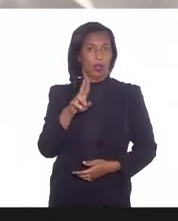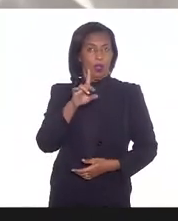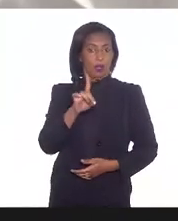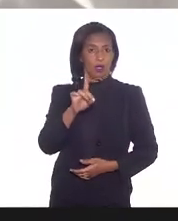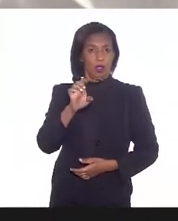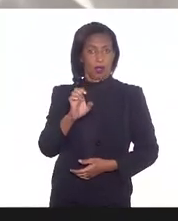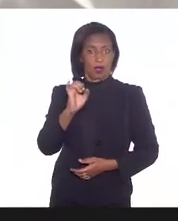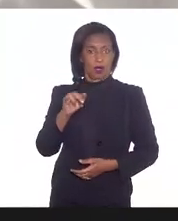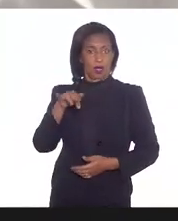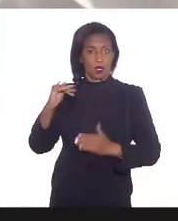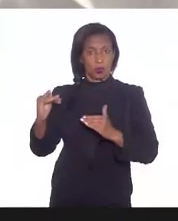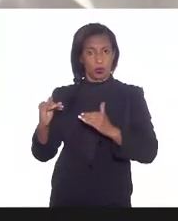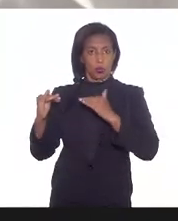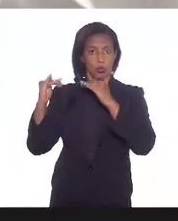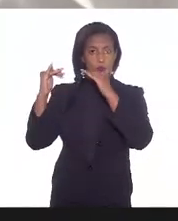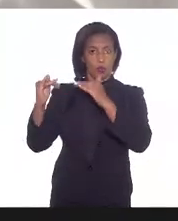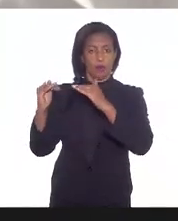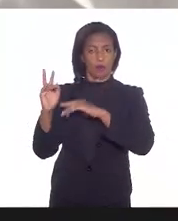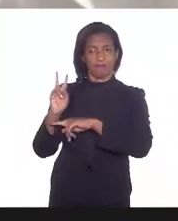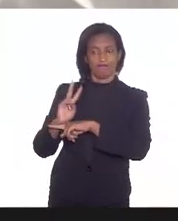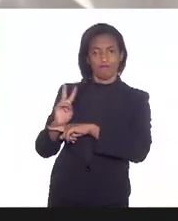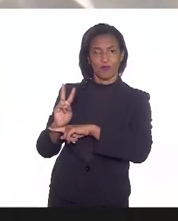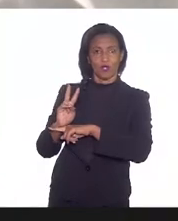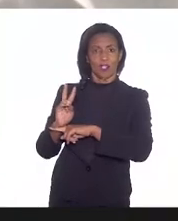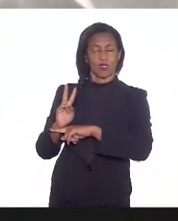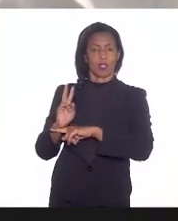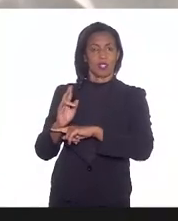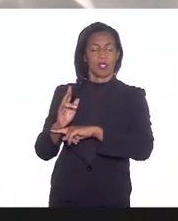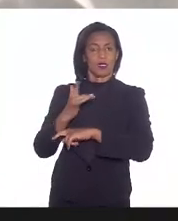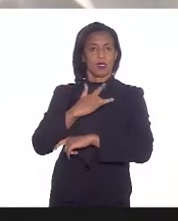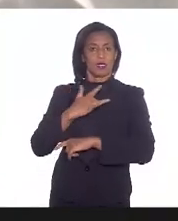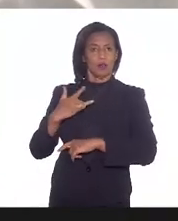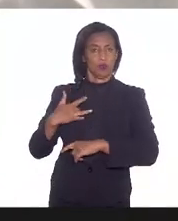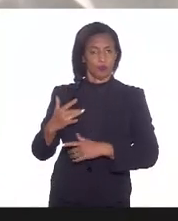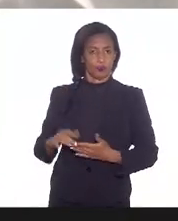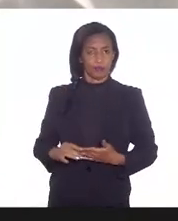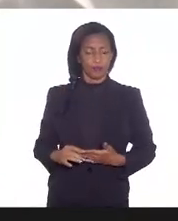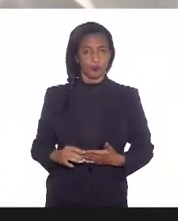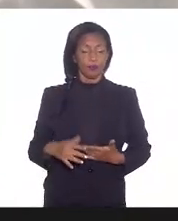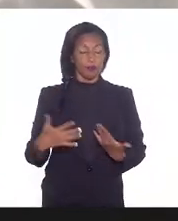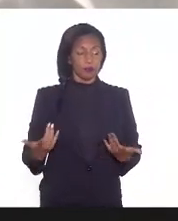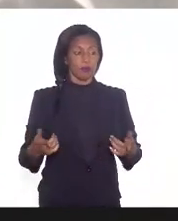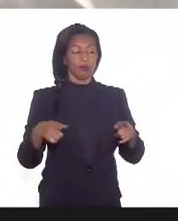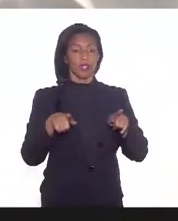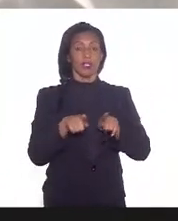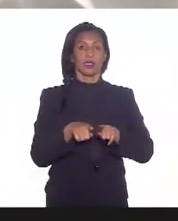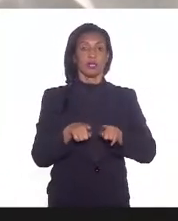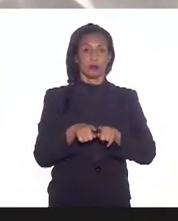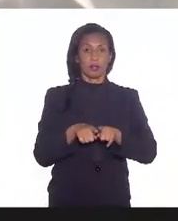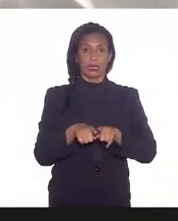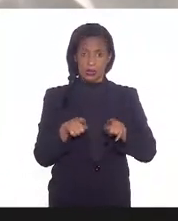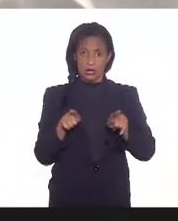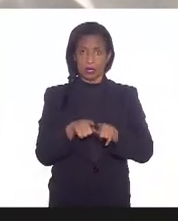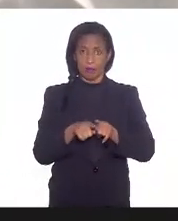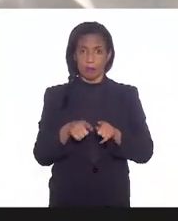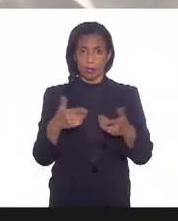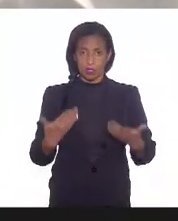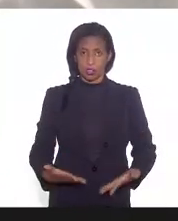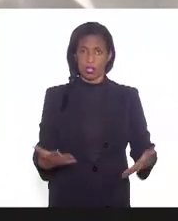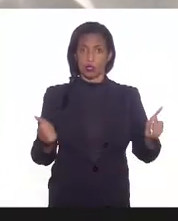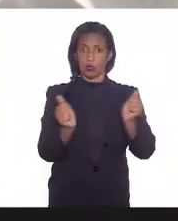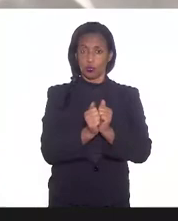é da Superintendência de Vigilância Epidemiológica e me parece que também está aqui, me parece não, também está aqui